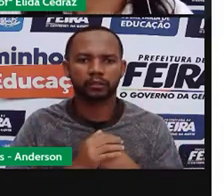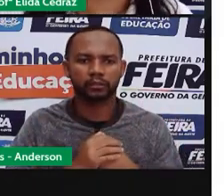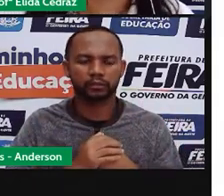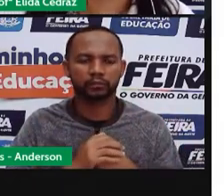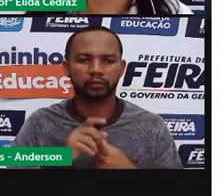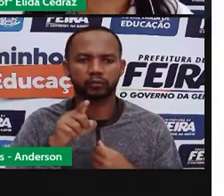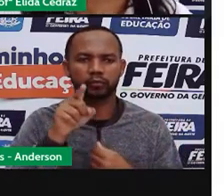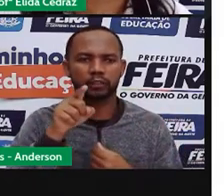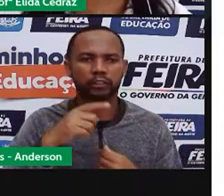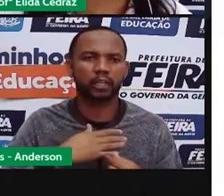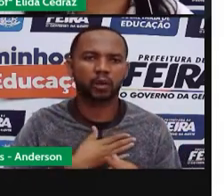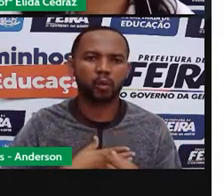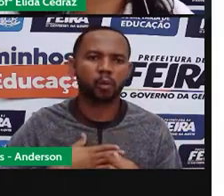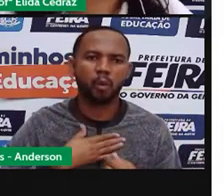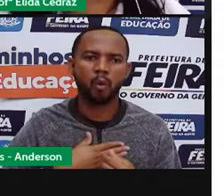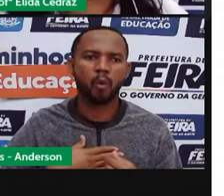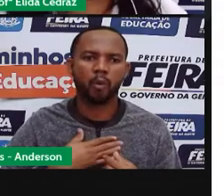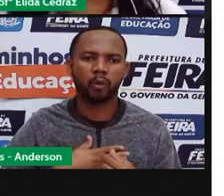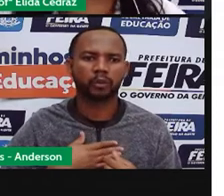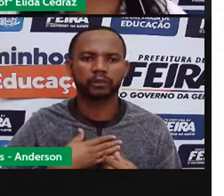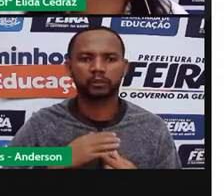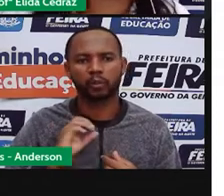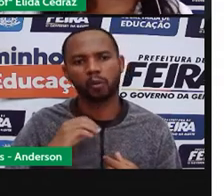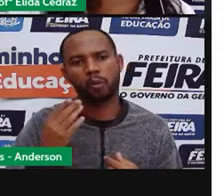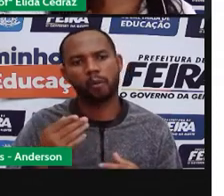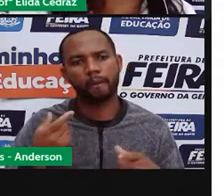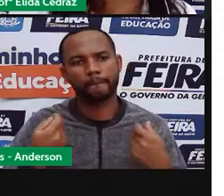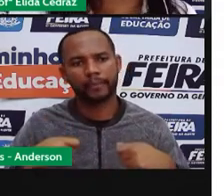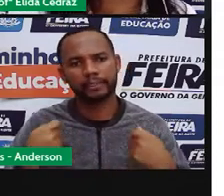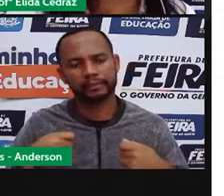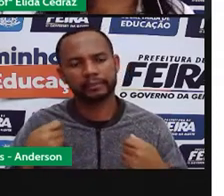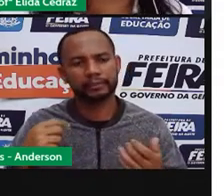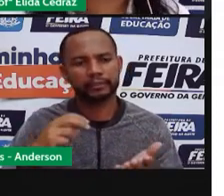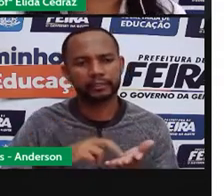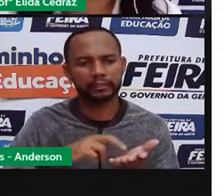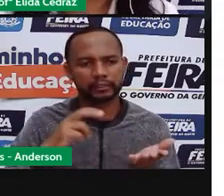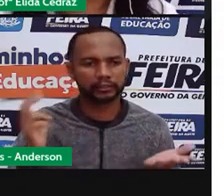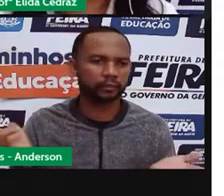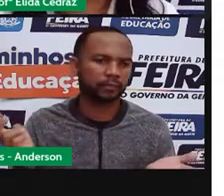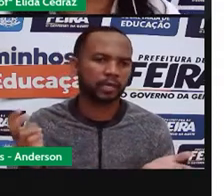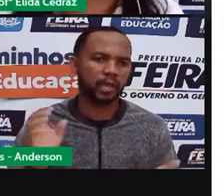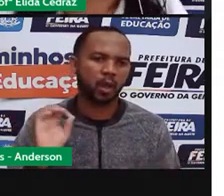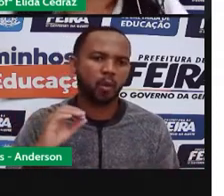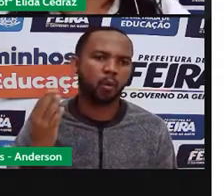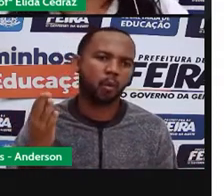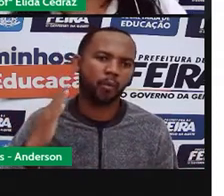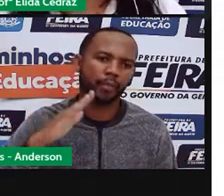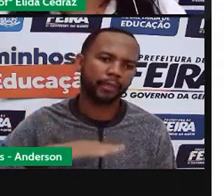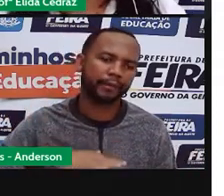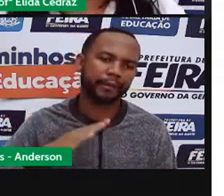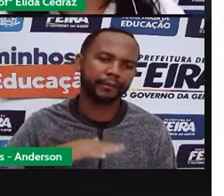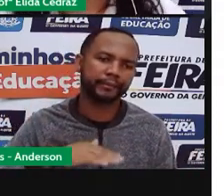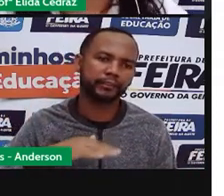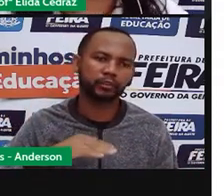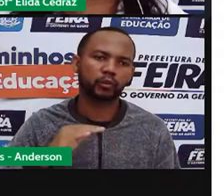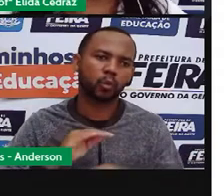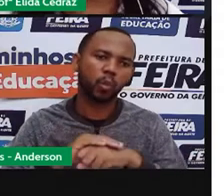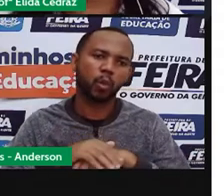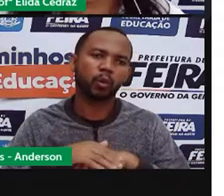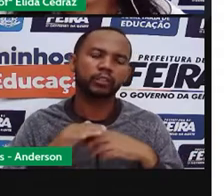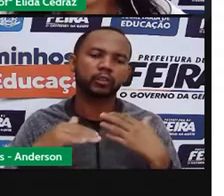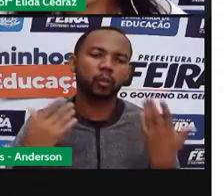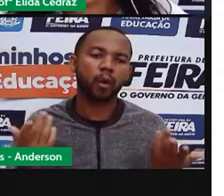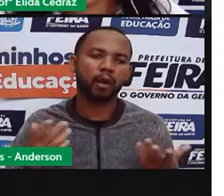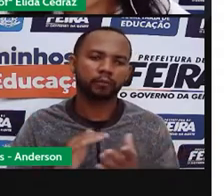prefere ou precisa fazer? Pela manhã, pela tarde ou pela noite? Eu